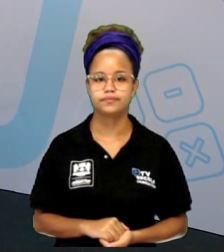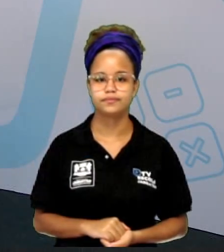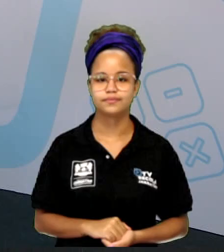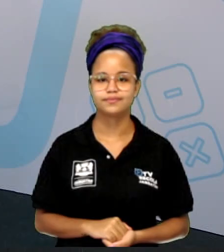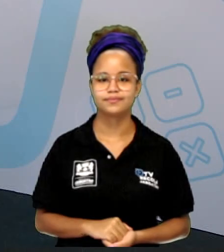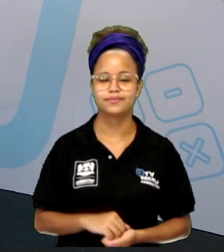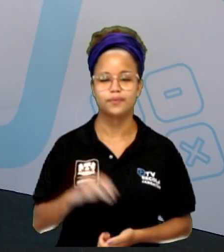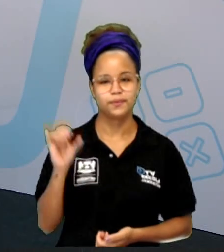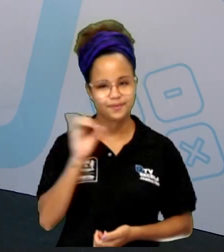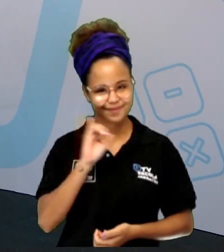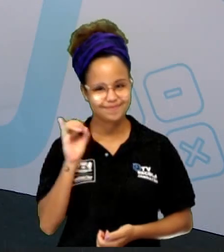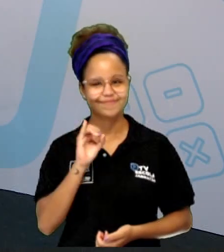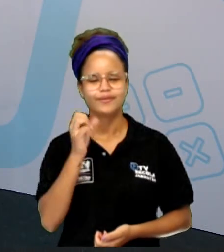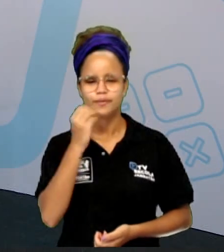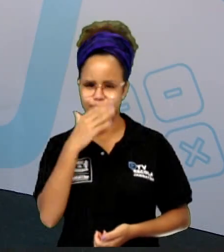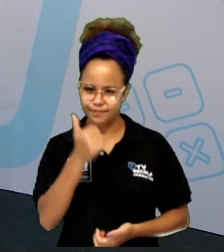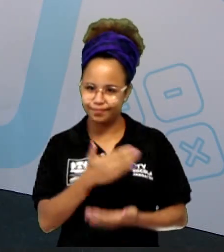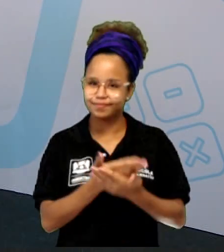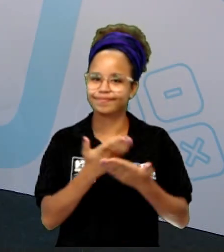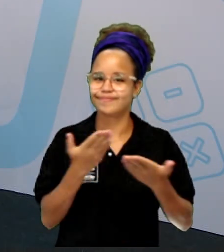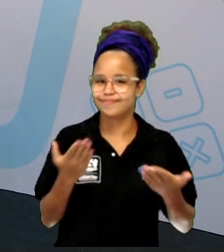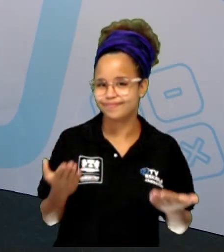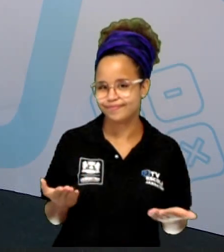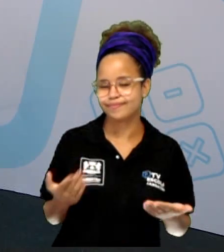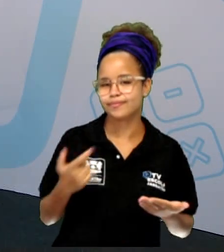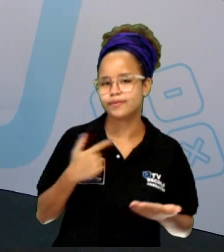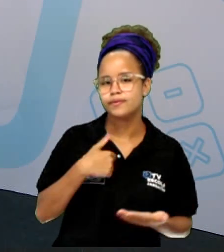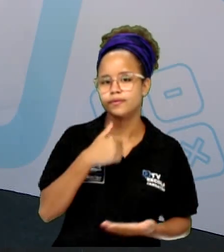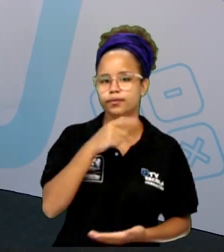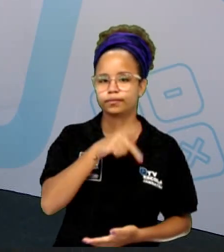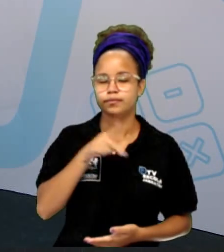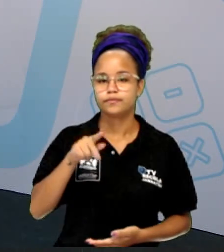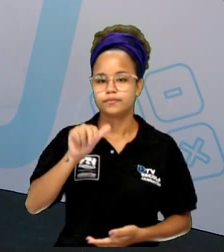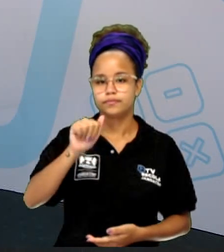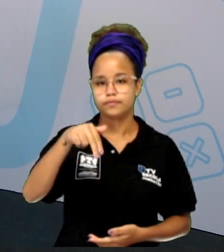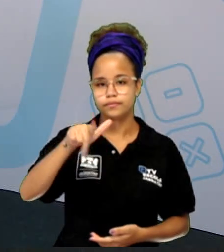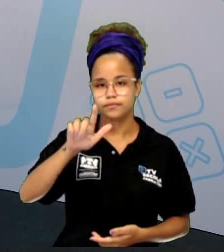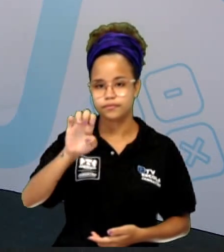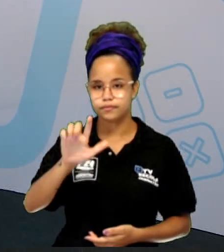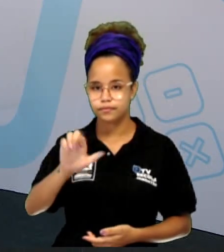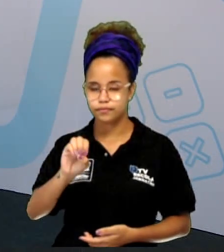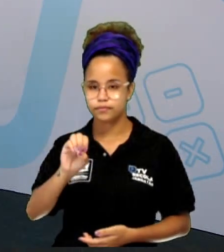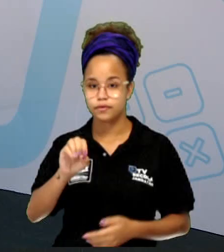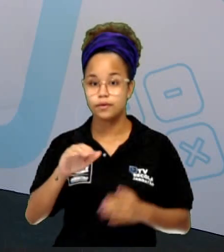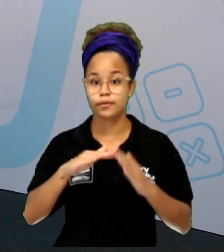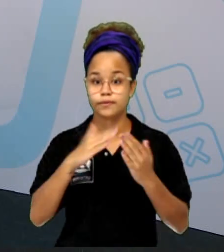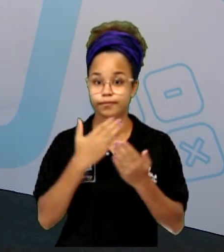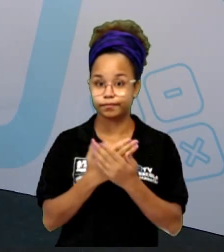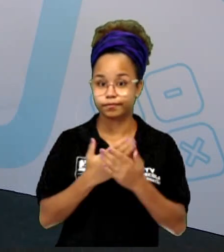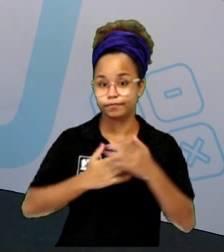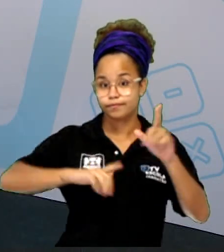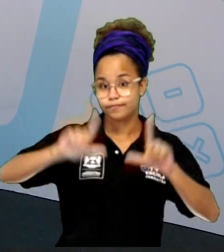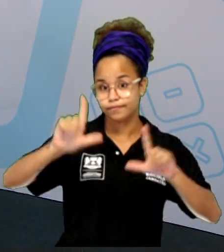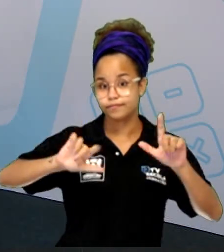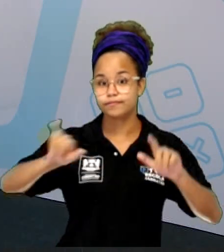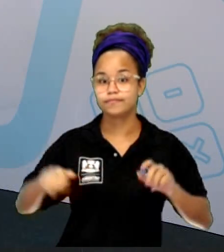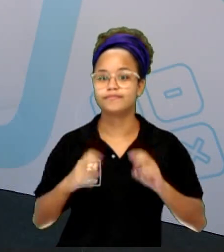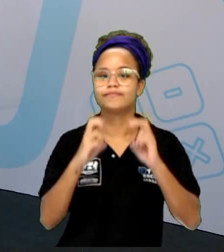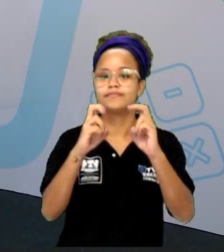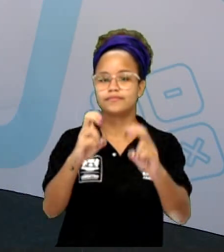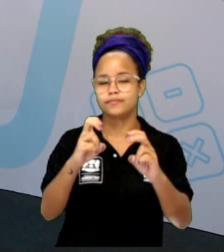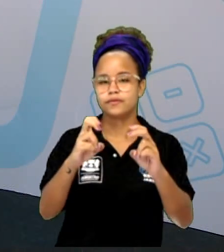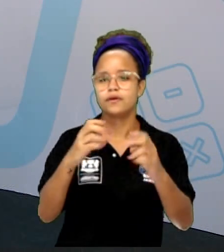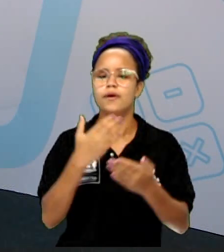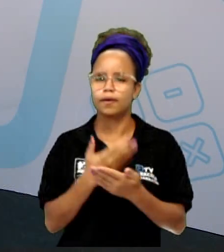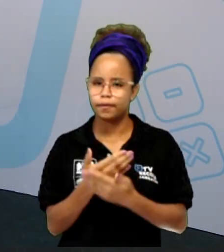Salve, salve pessoal, tudo bom com vocês? Eu sou Angelo Branco, a gente está aqui na TV Escola de Aguatão para mais uma aula de